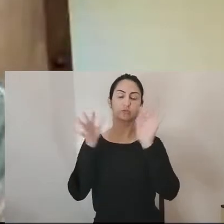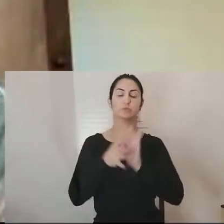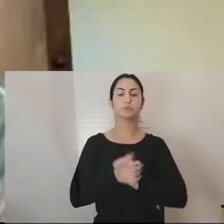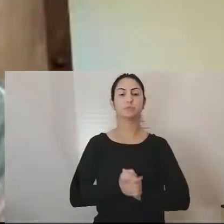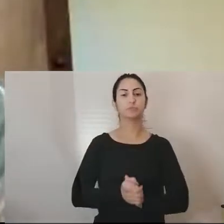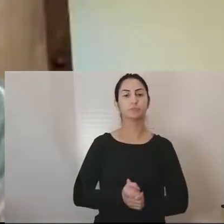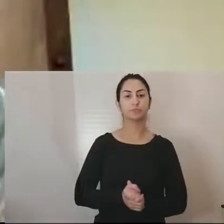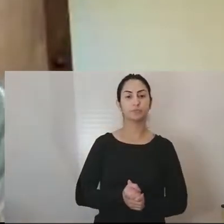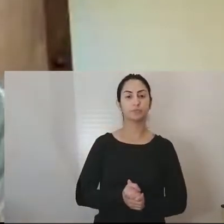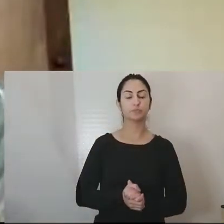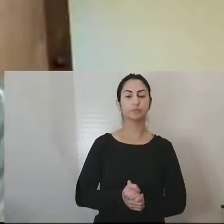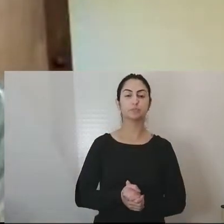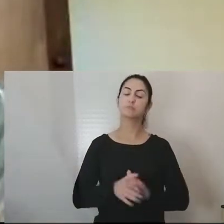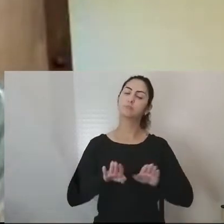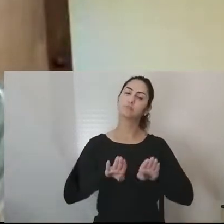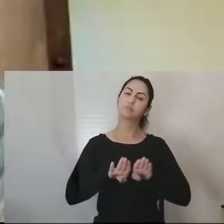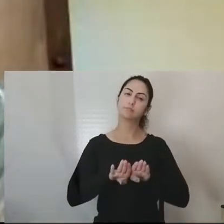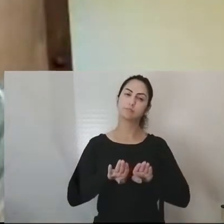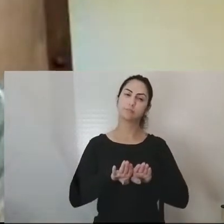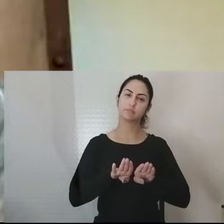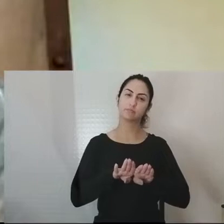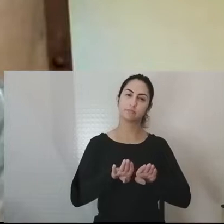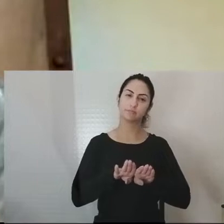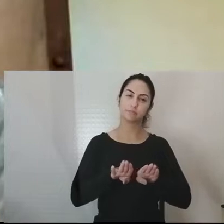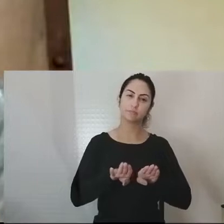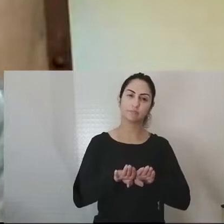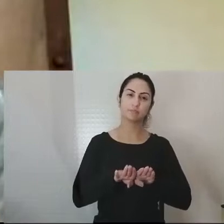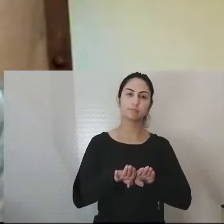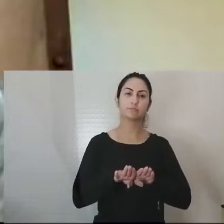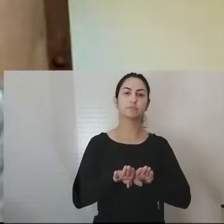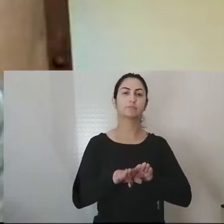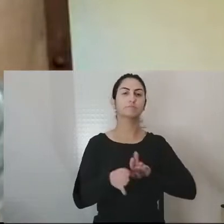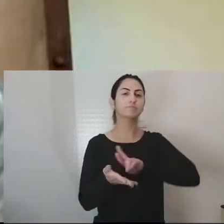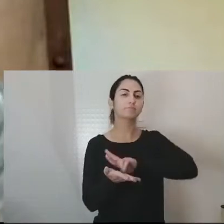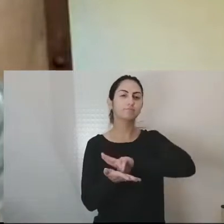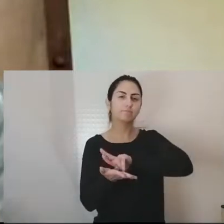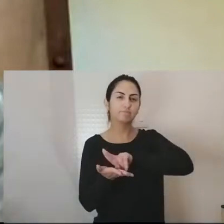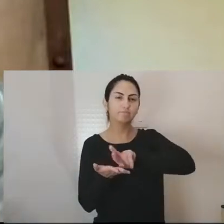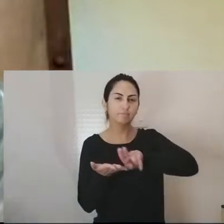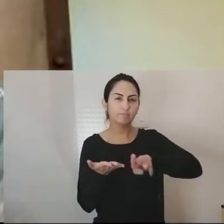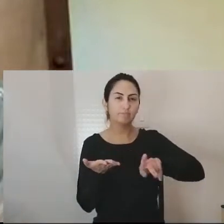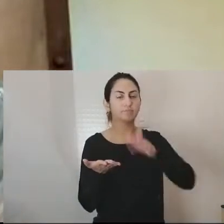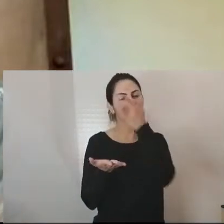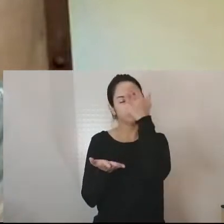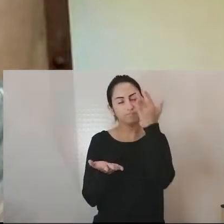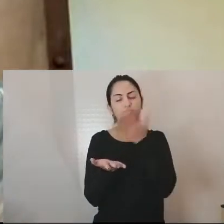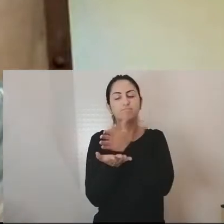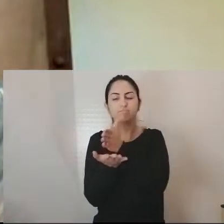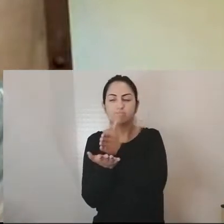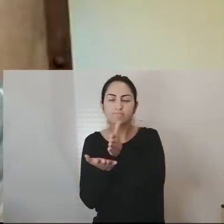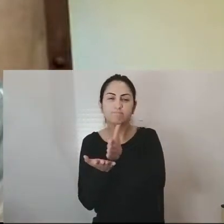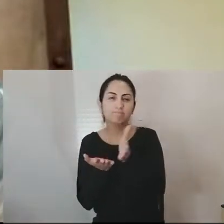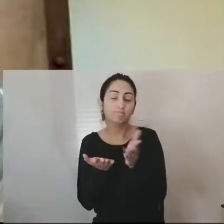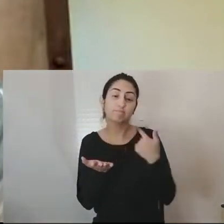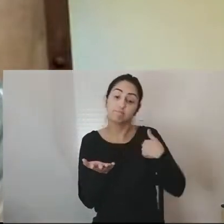houve vários intervenientes e eu fui uma delas. E